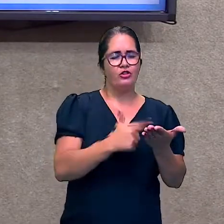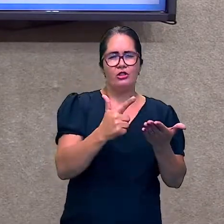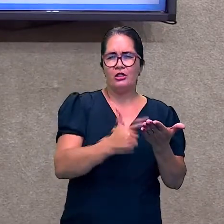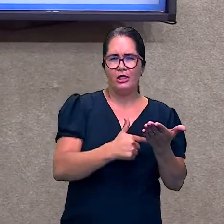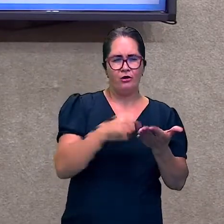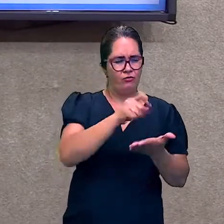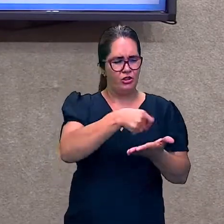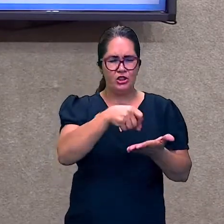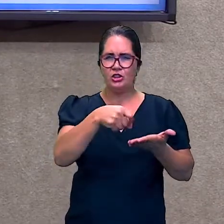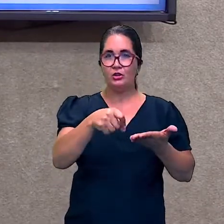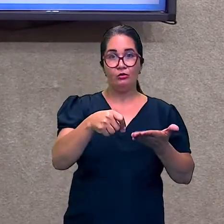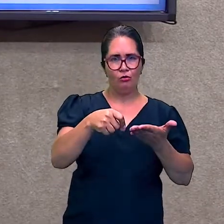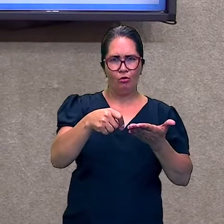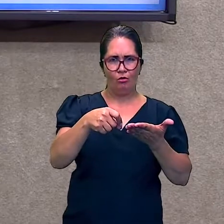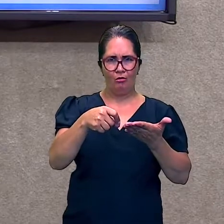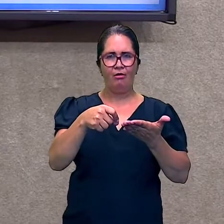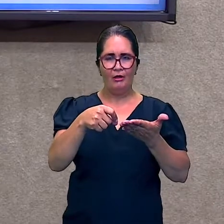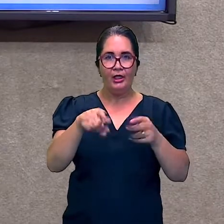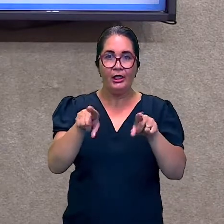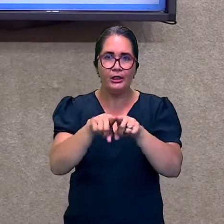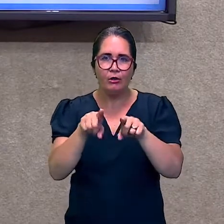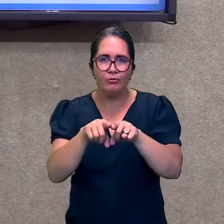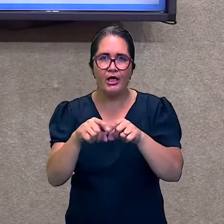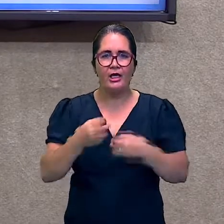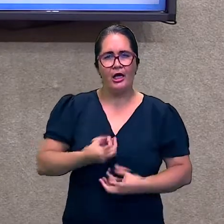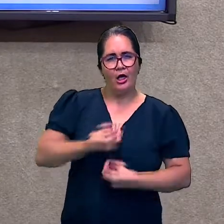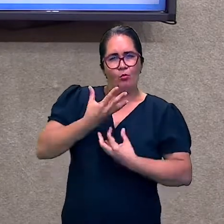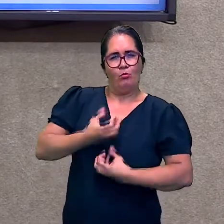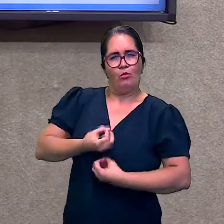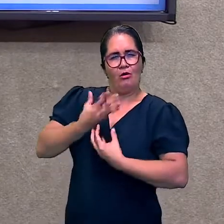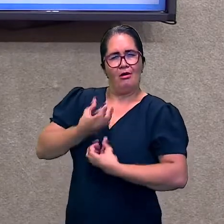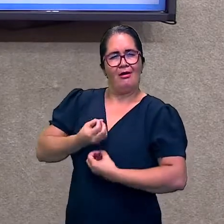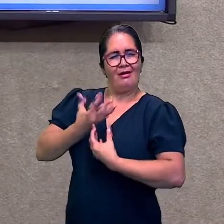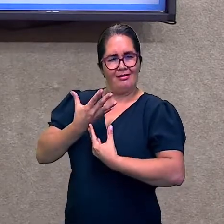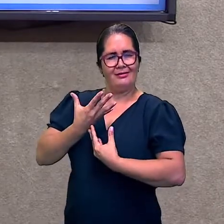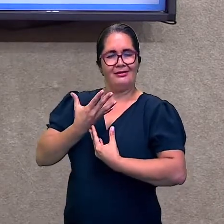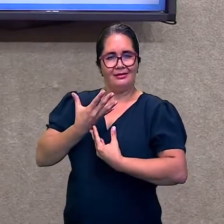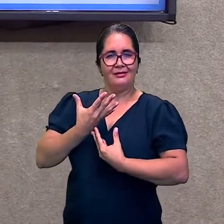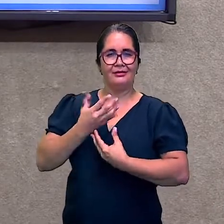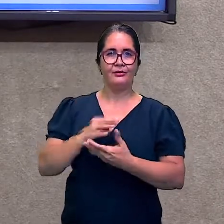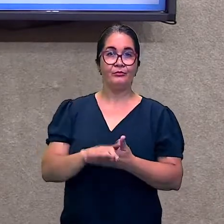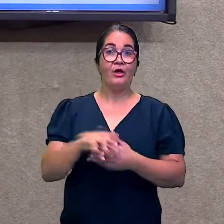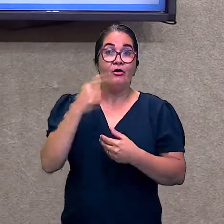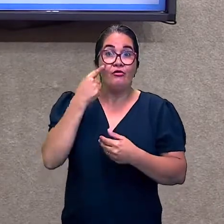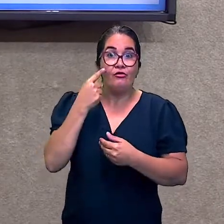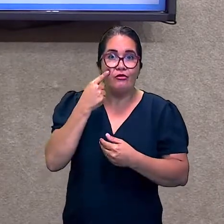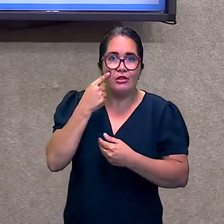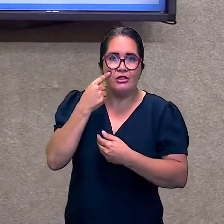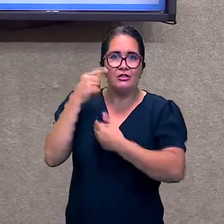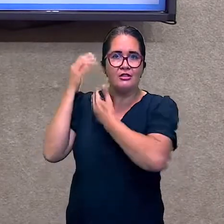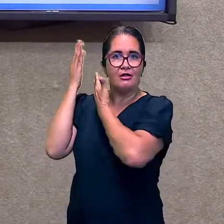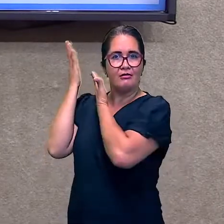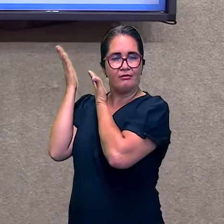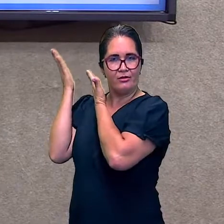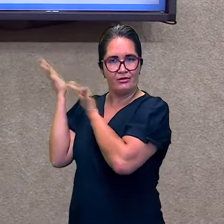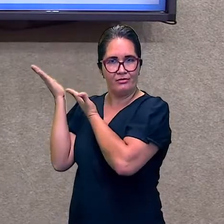arte do Ocidente. Suas obras são. O teto da Capela Sistina.